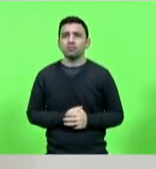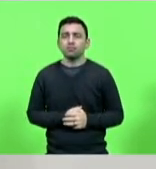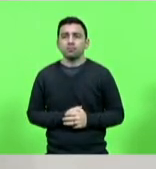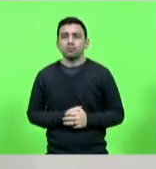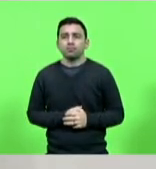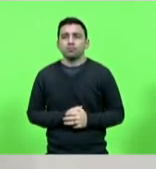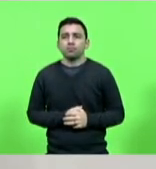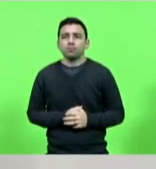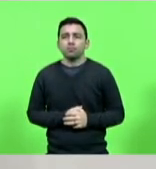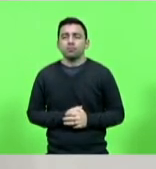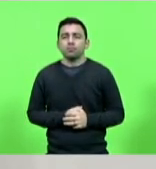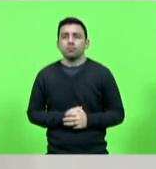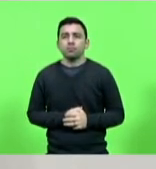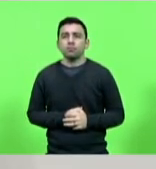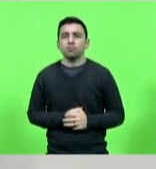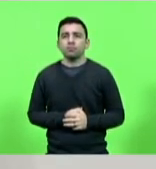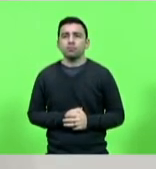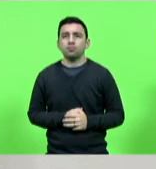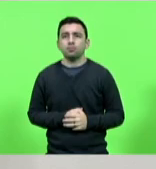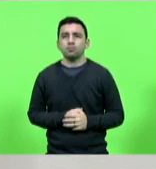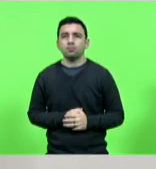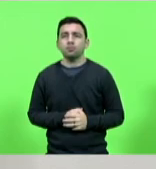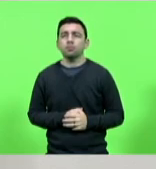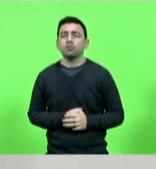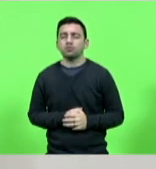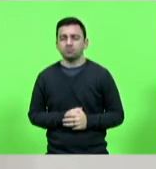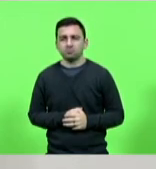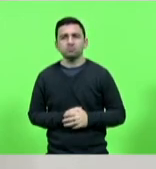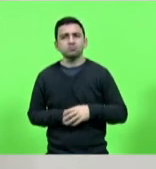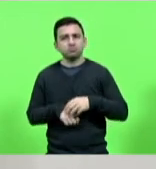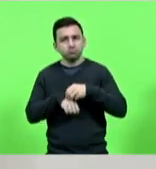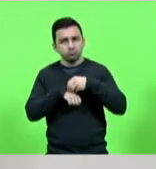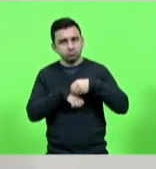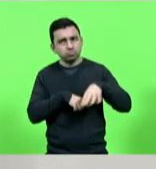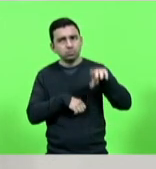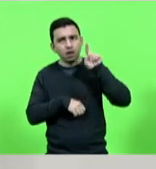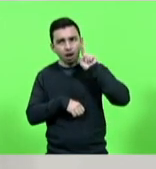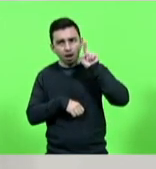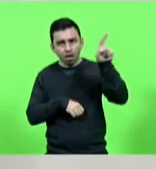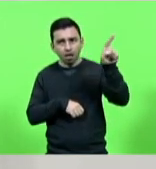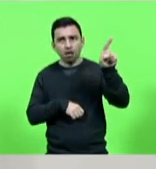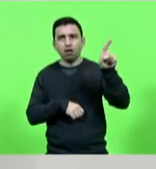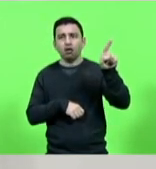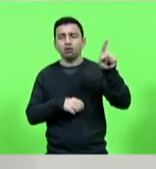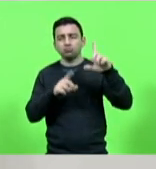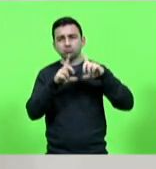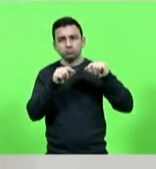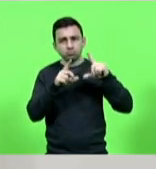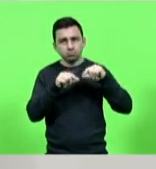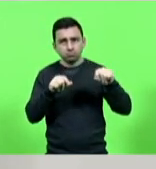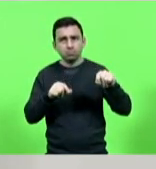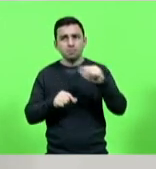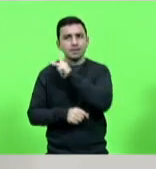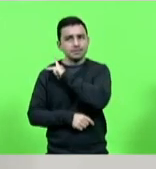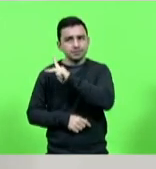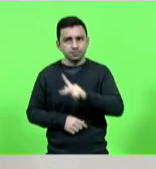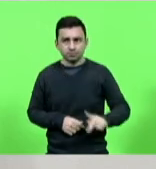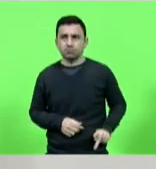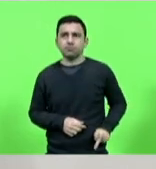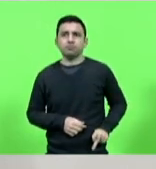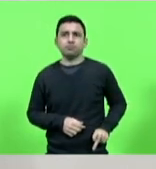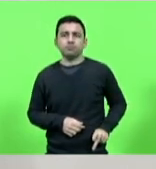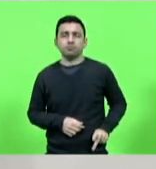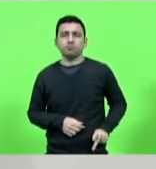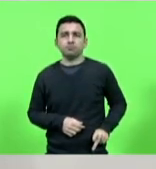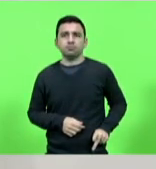e levarmos isso ao Congresso Nacional, ao presidente da República. Não é possível que o